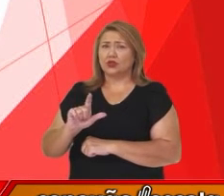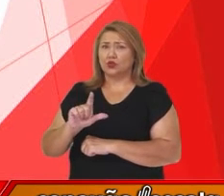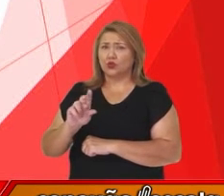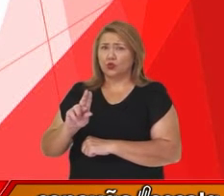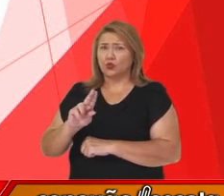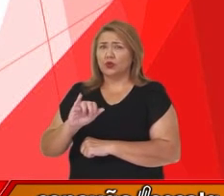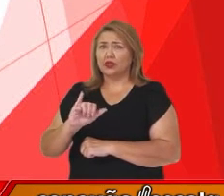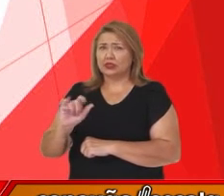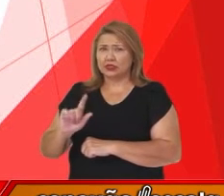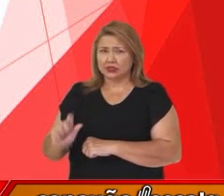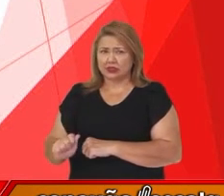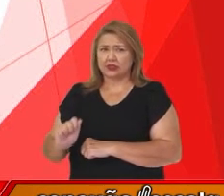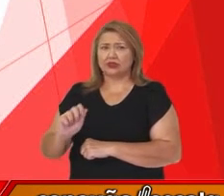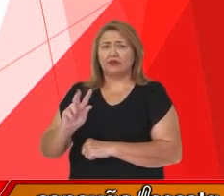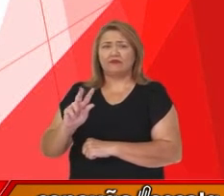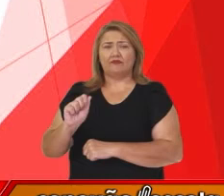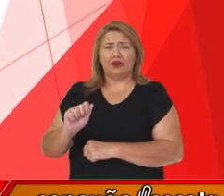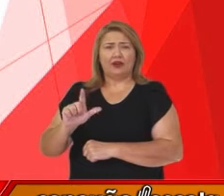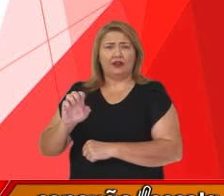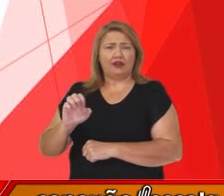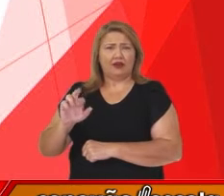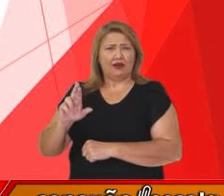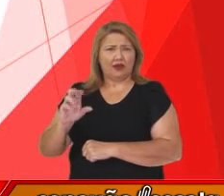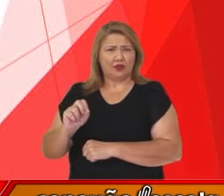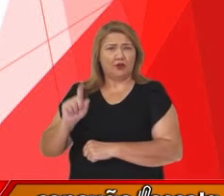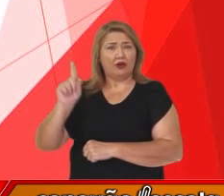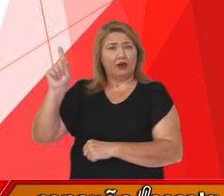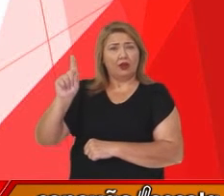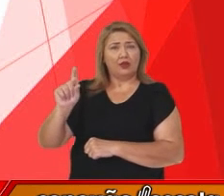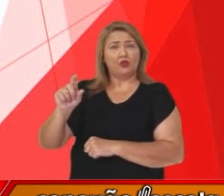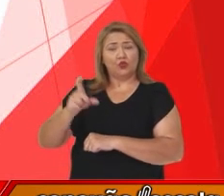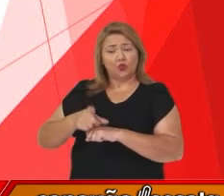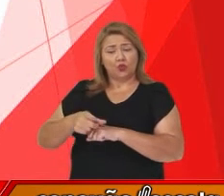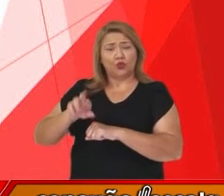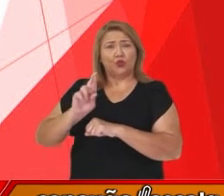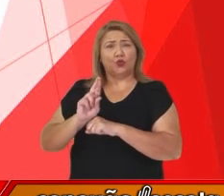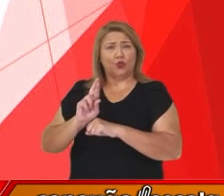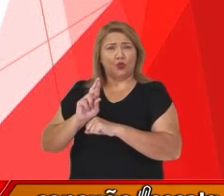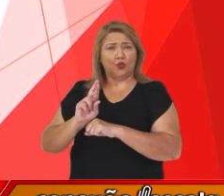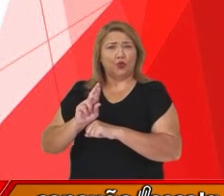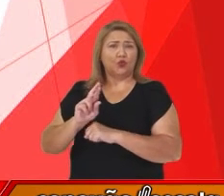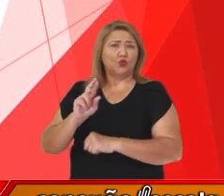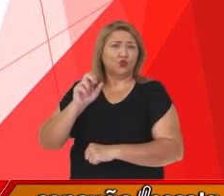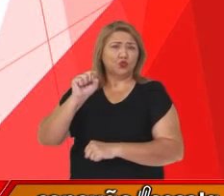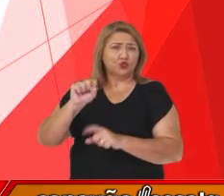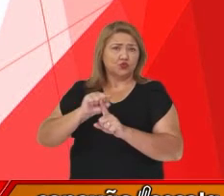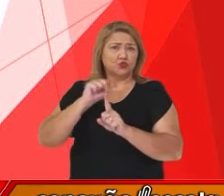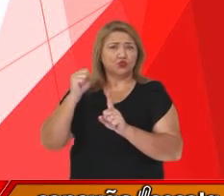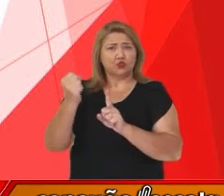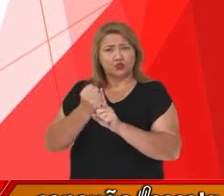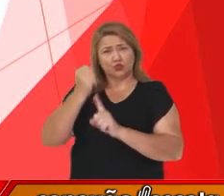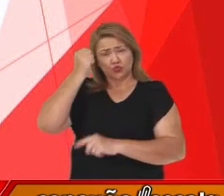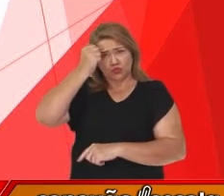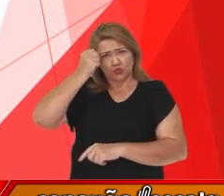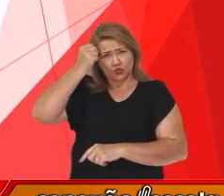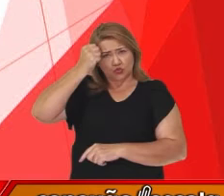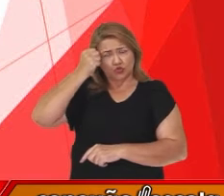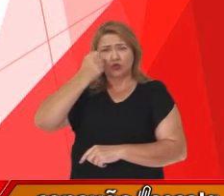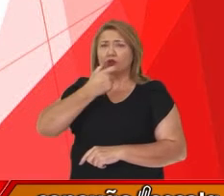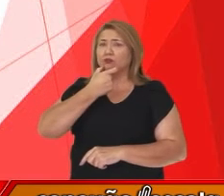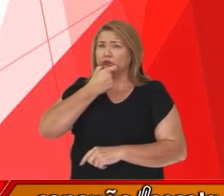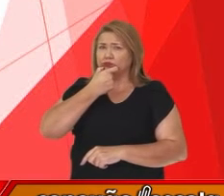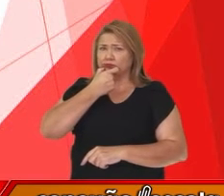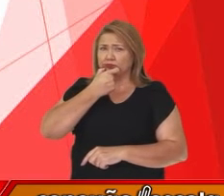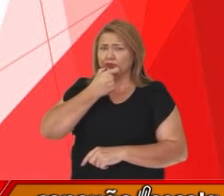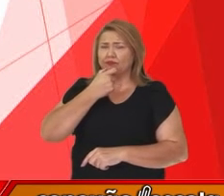Sociologia pela Universidade de Southampton, no Reino Unido. E no seguinte